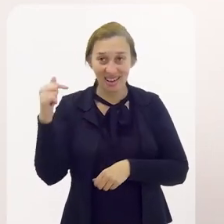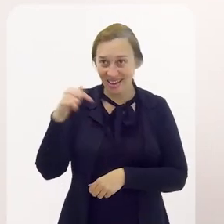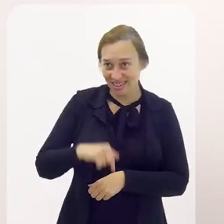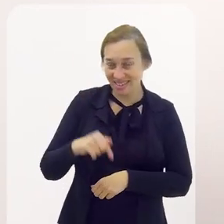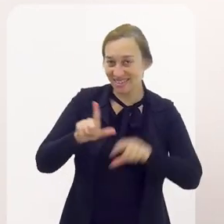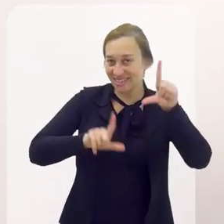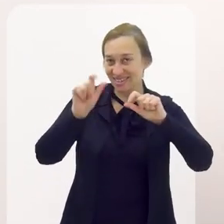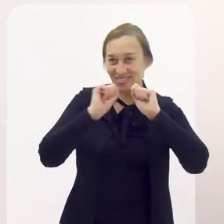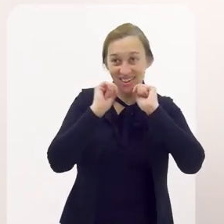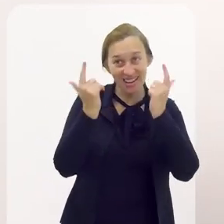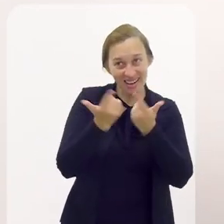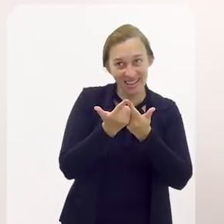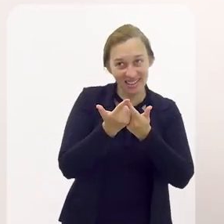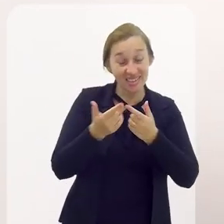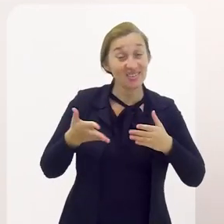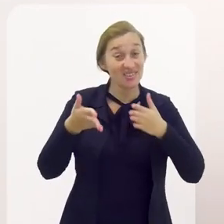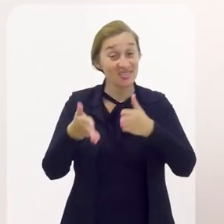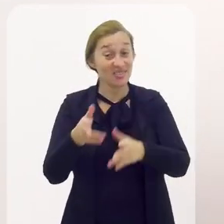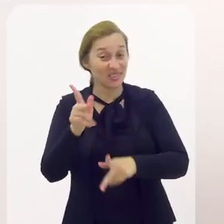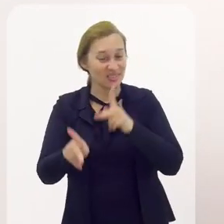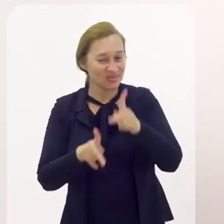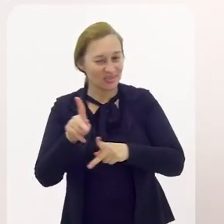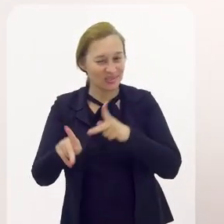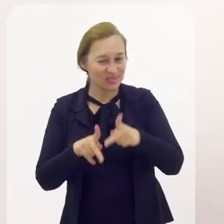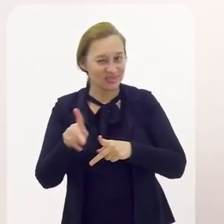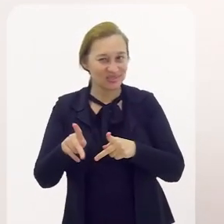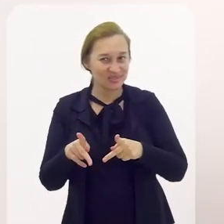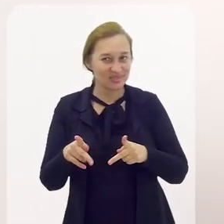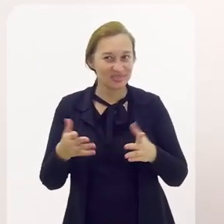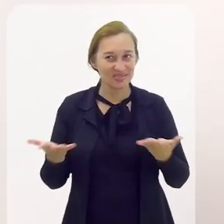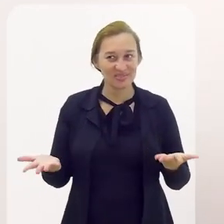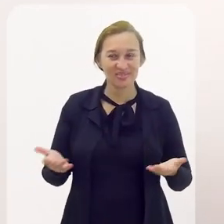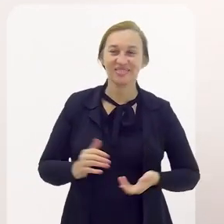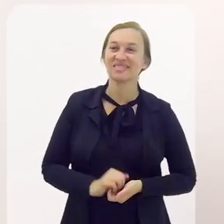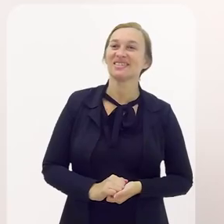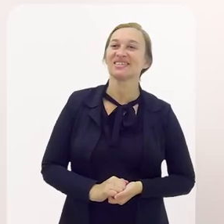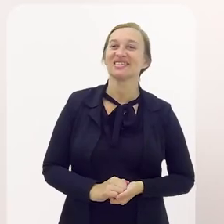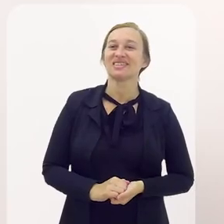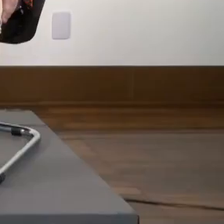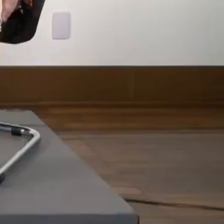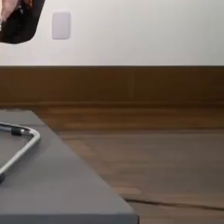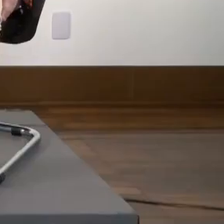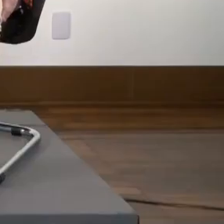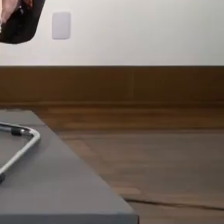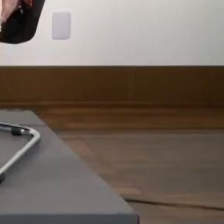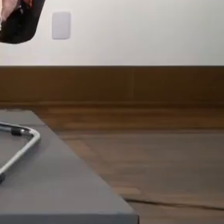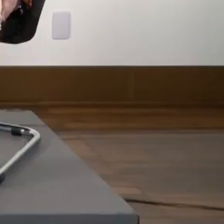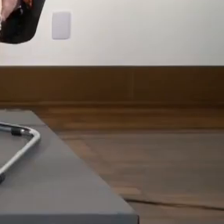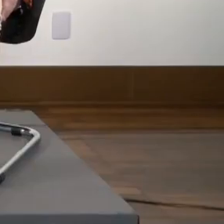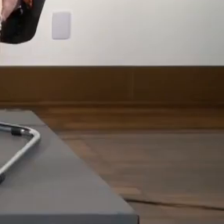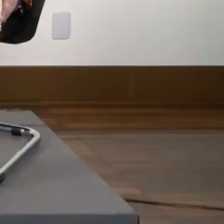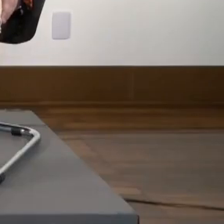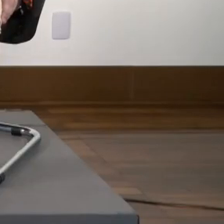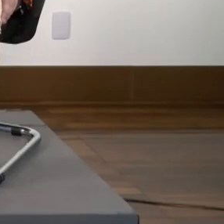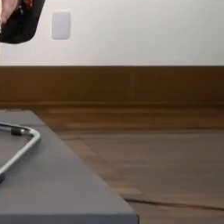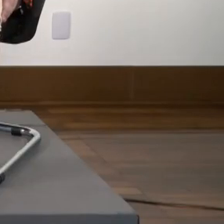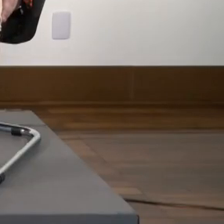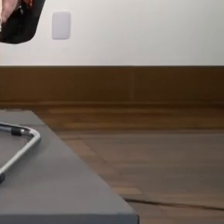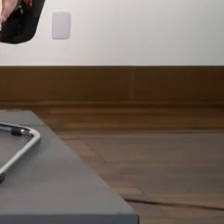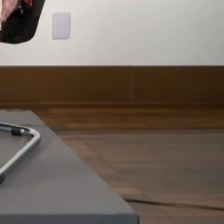estaremos de volta aqui na TV Alerje, canal do povo. Tchau. Tchau.